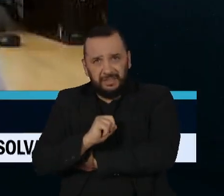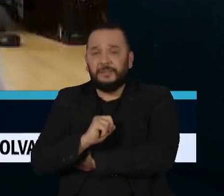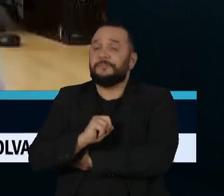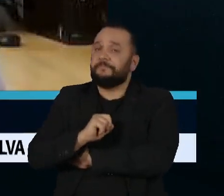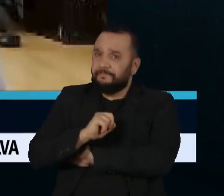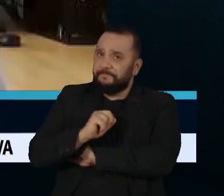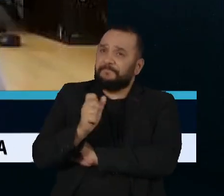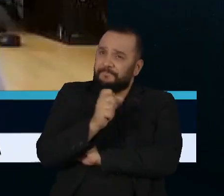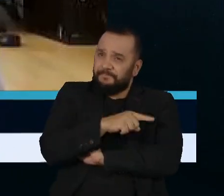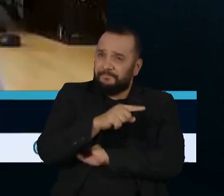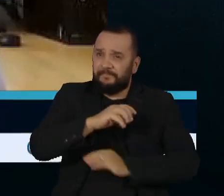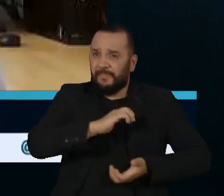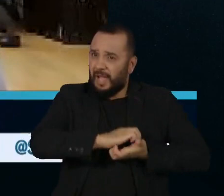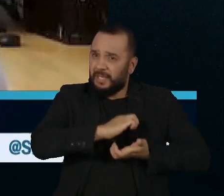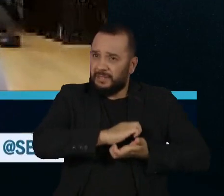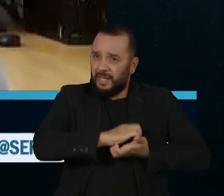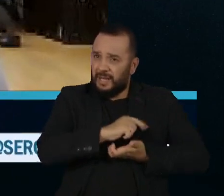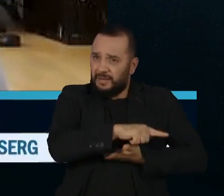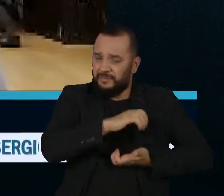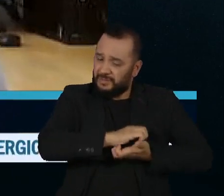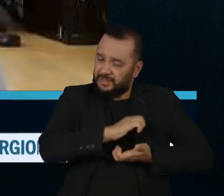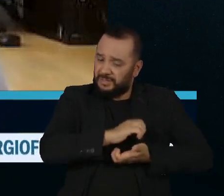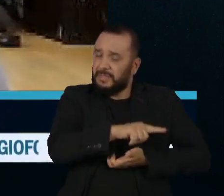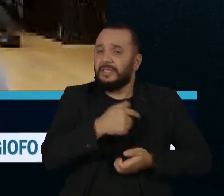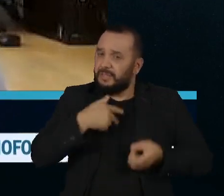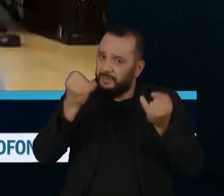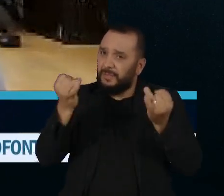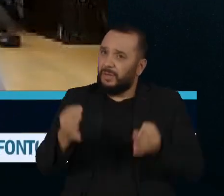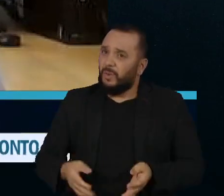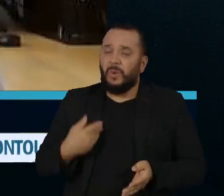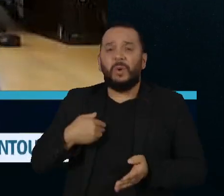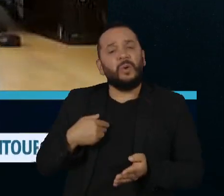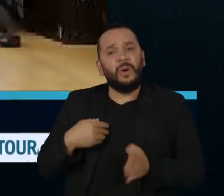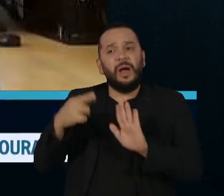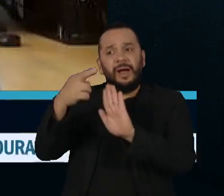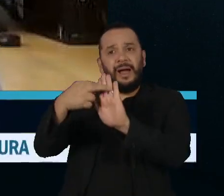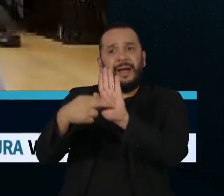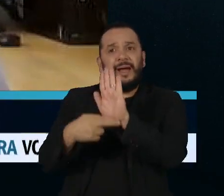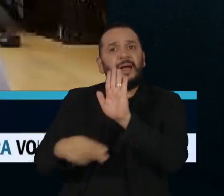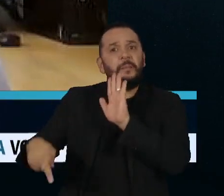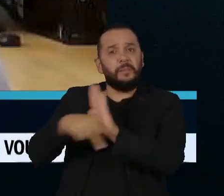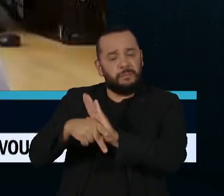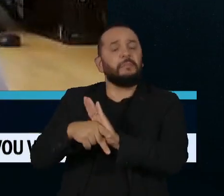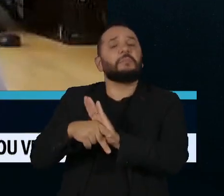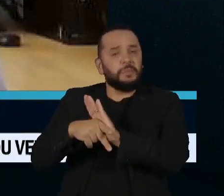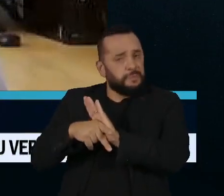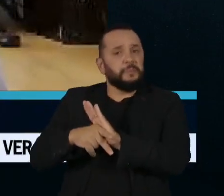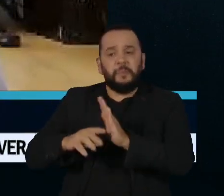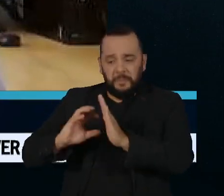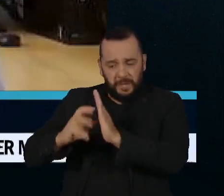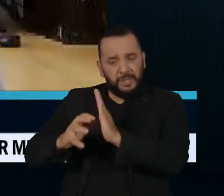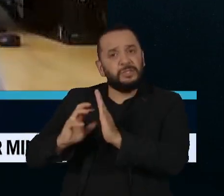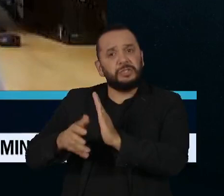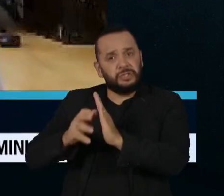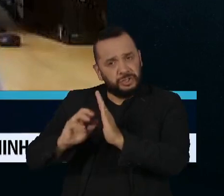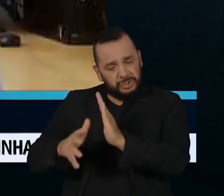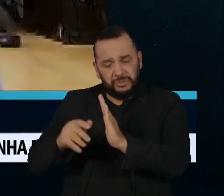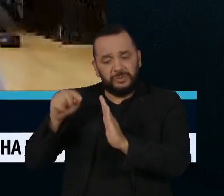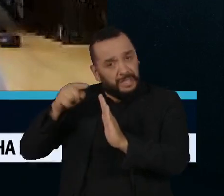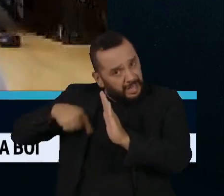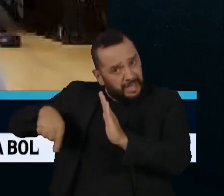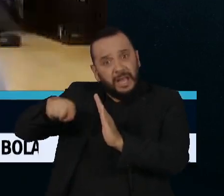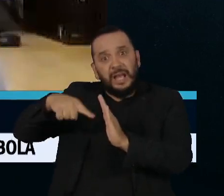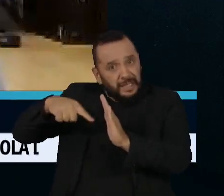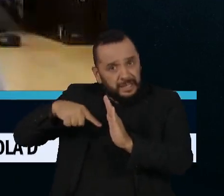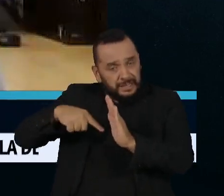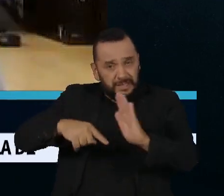sido muito enfático em relação às obrigações dos partidos políticos de seguir os preceitos constitucionais